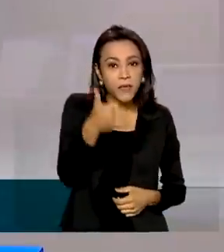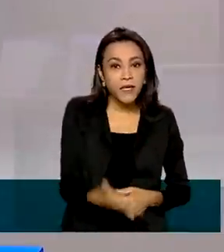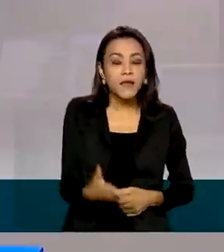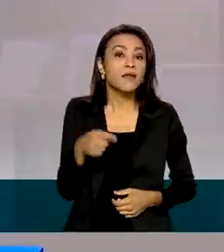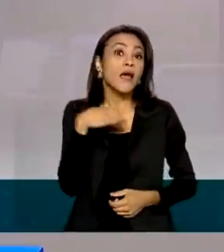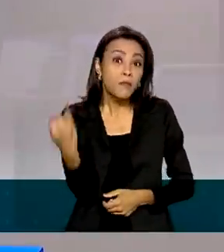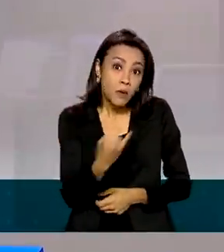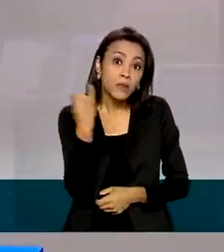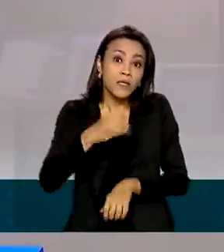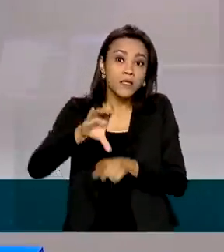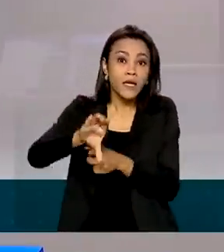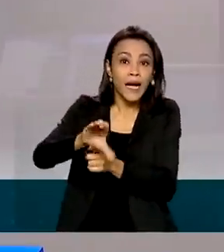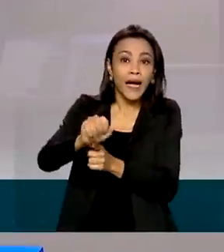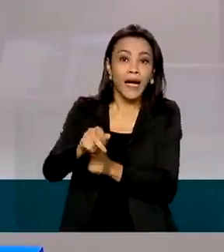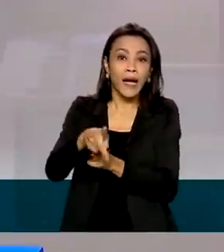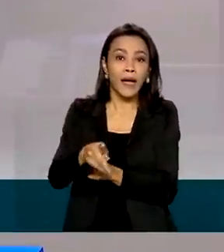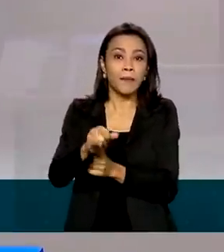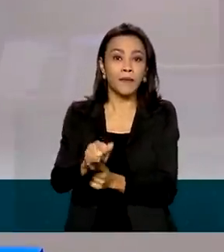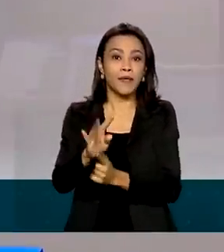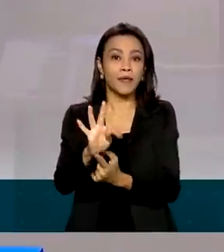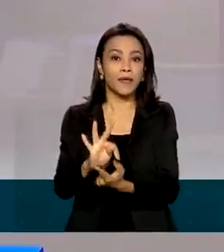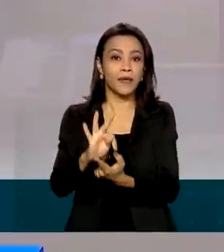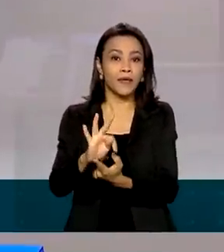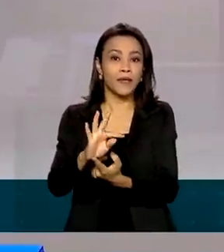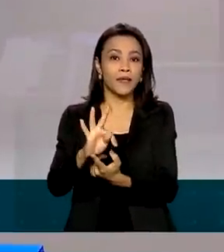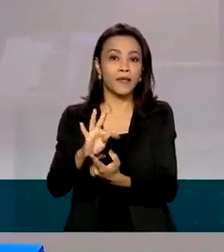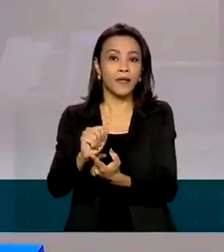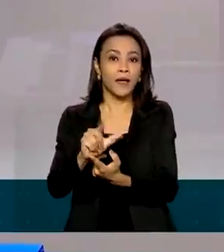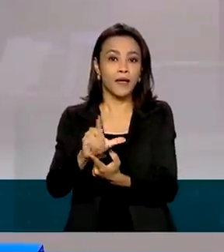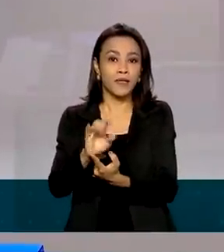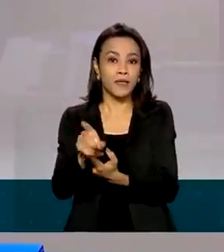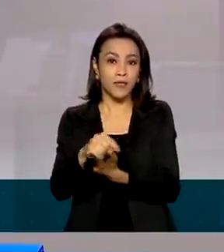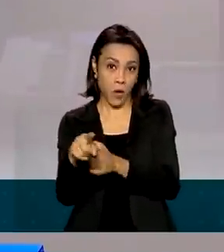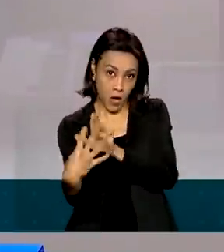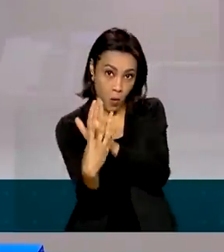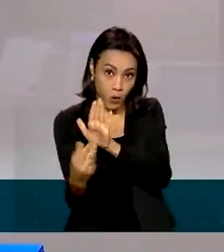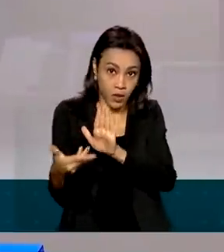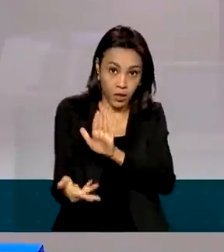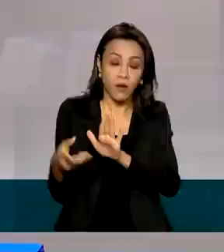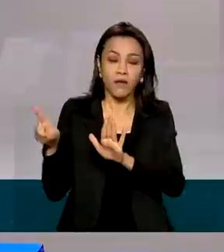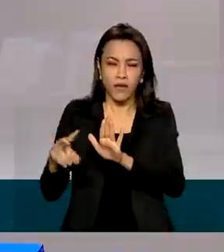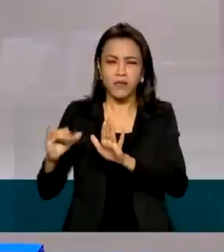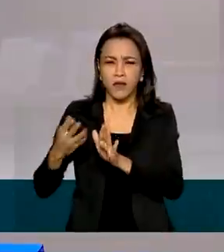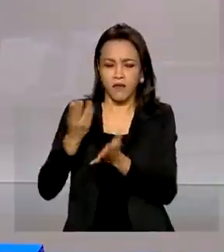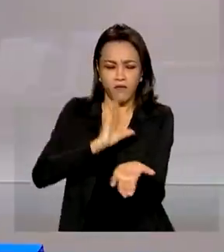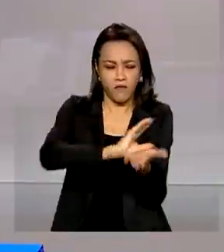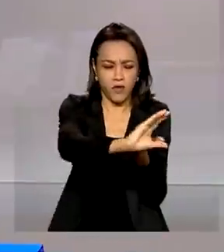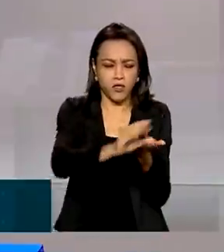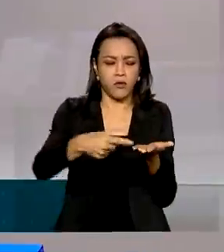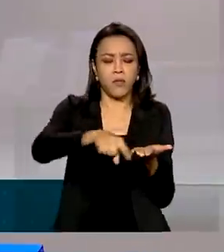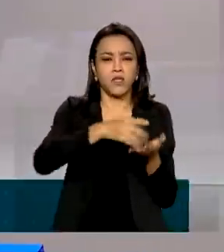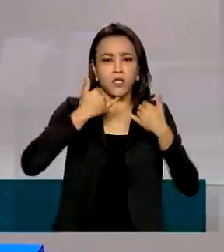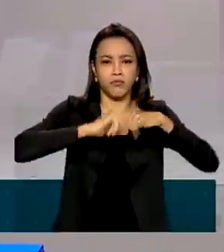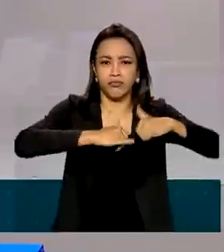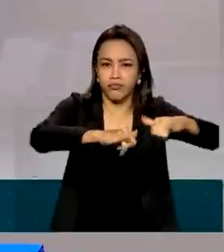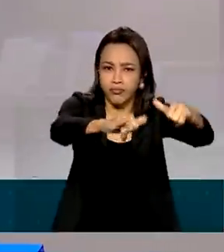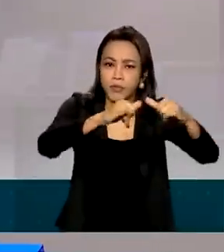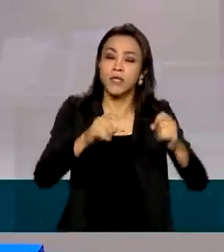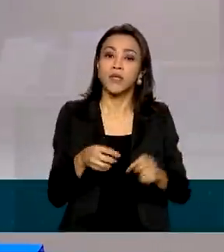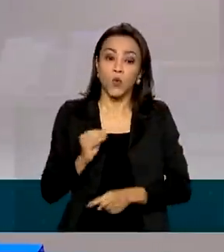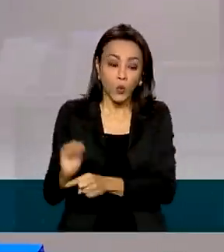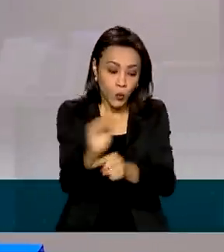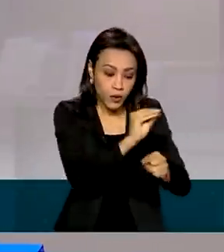somente para a Eletrobras, principalmente para o Brasil como um todo. Serão investimentos em energia renovável, revitalização de bacias